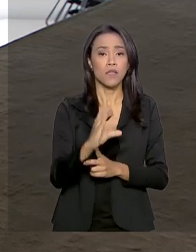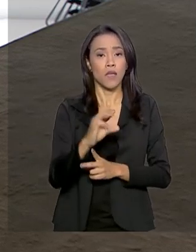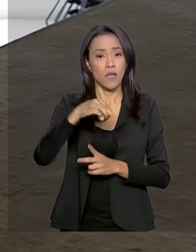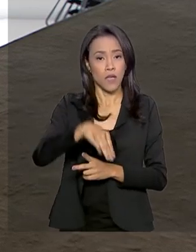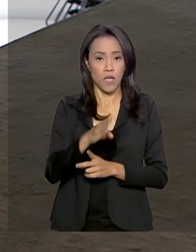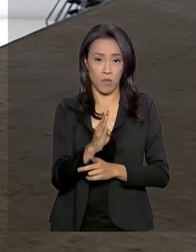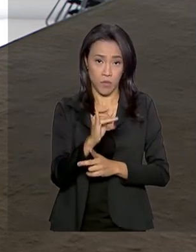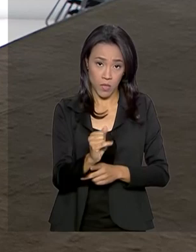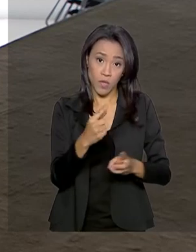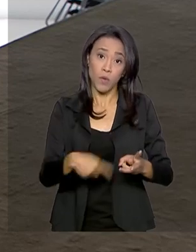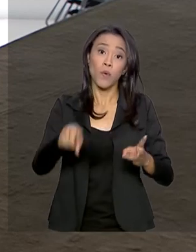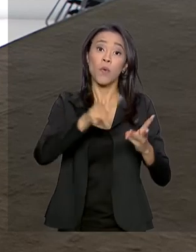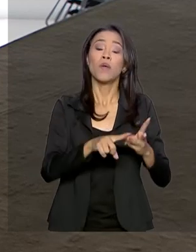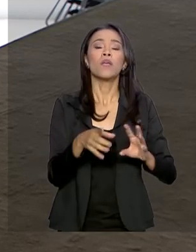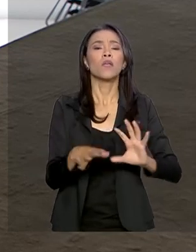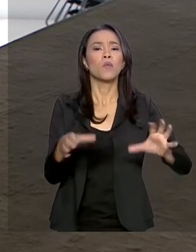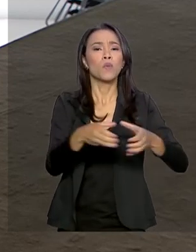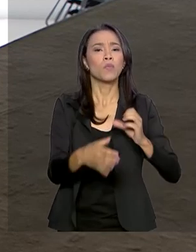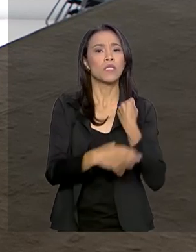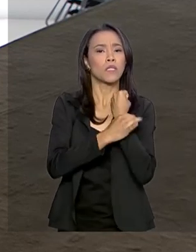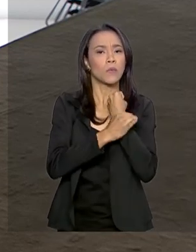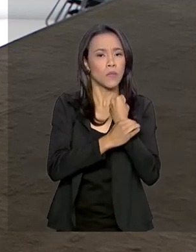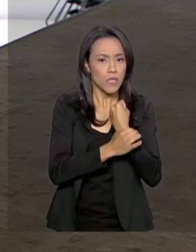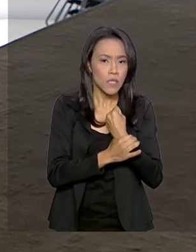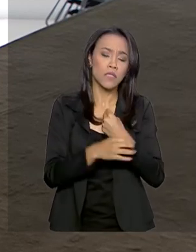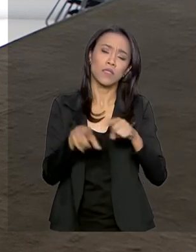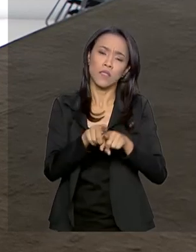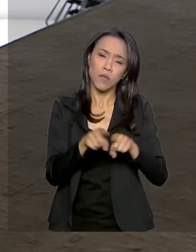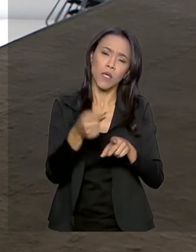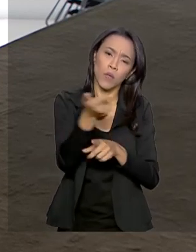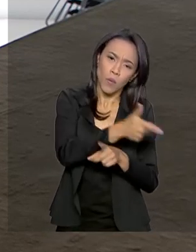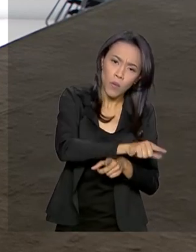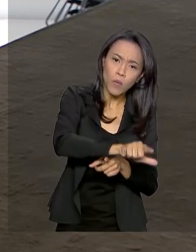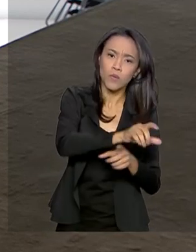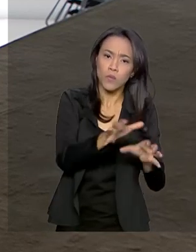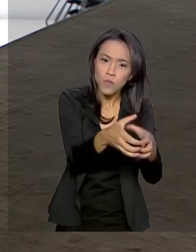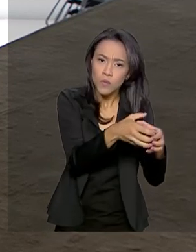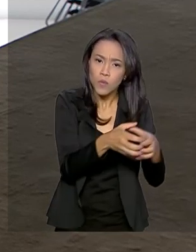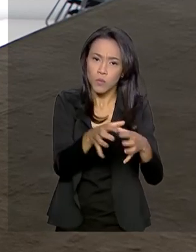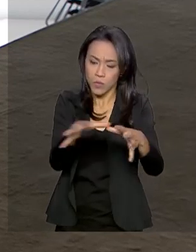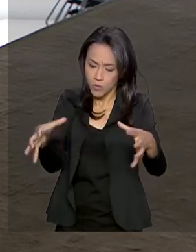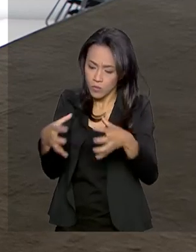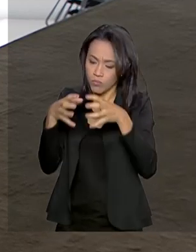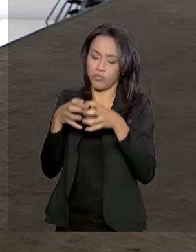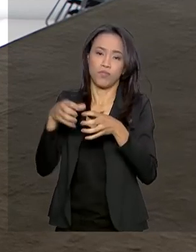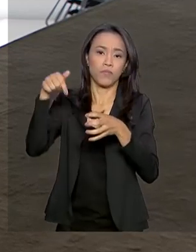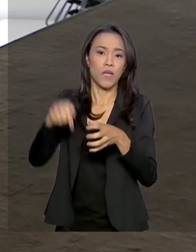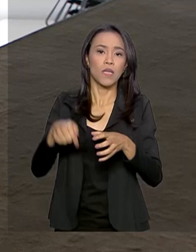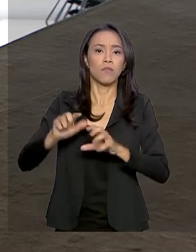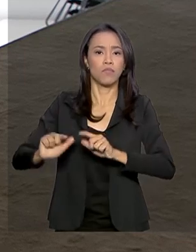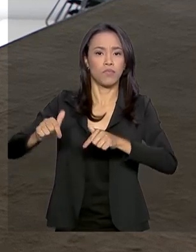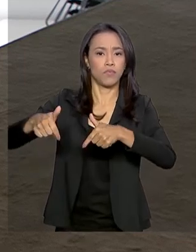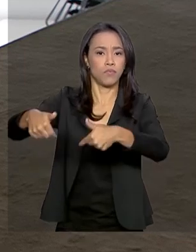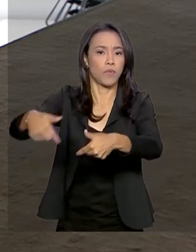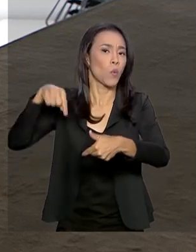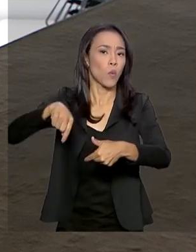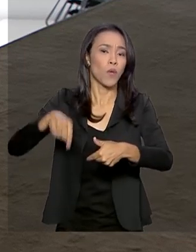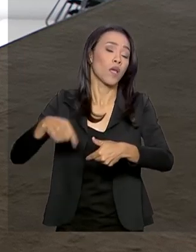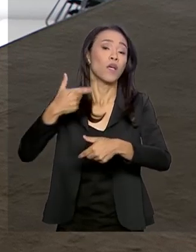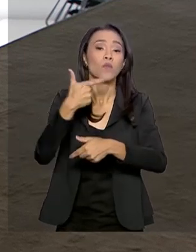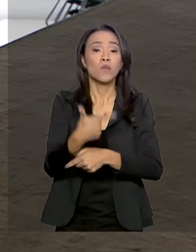Segurança Pública, além dos brigadistas, além do corpo físico local das cidades. Essa operação conta ainda com